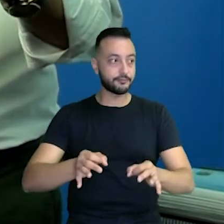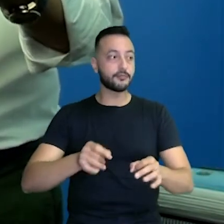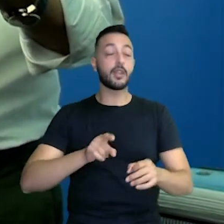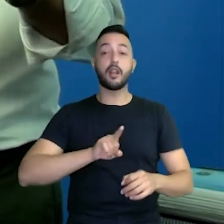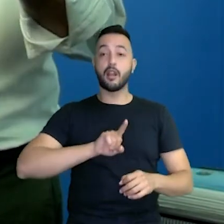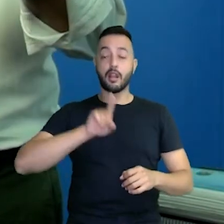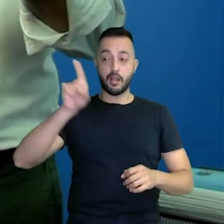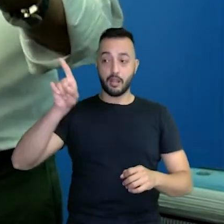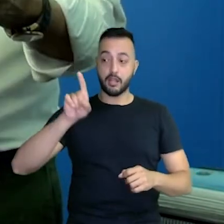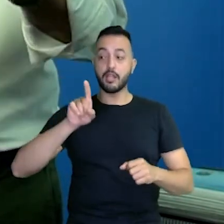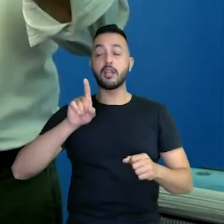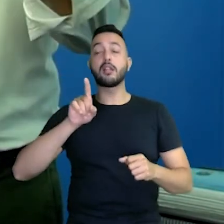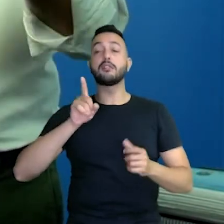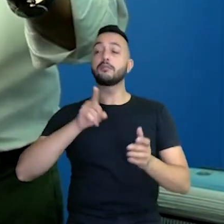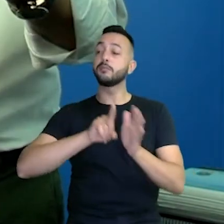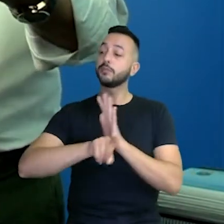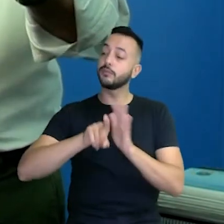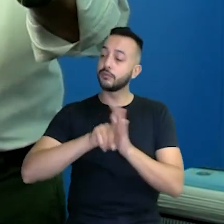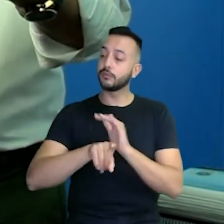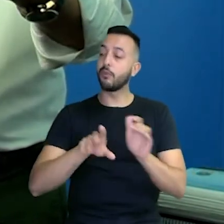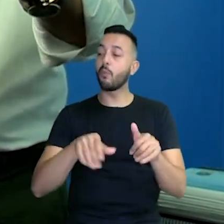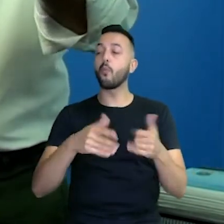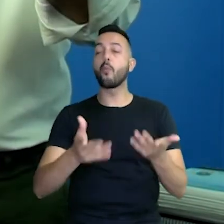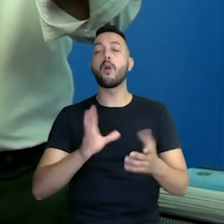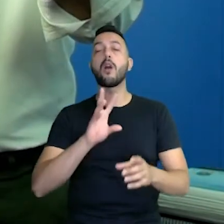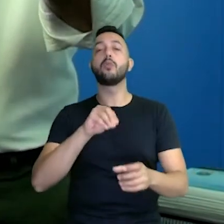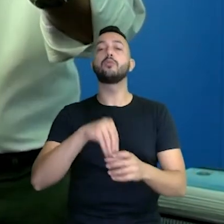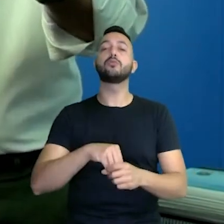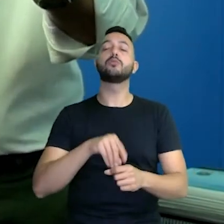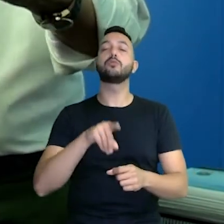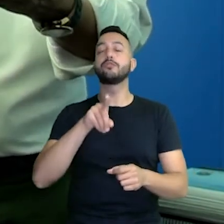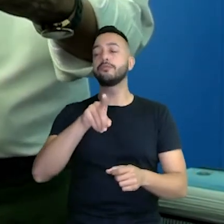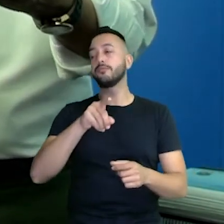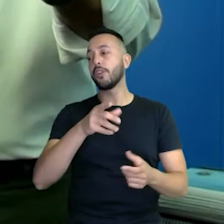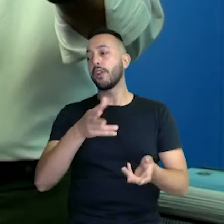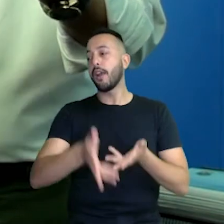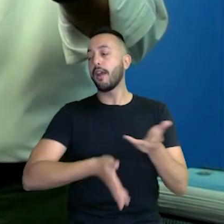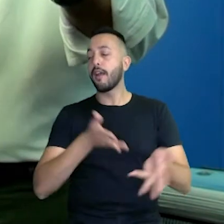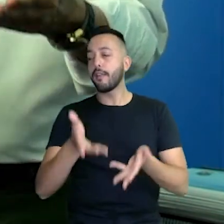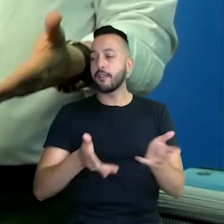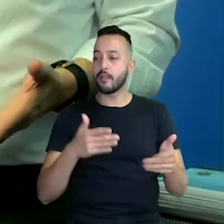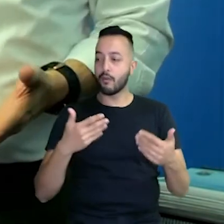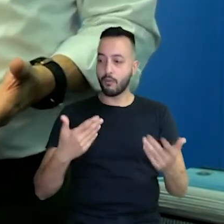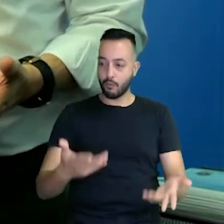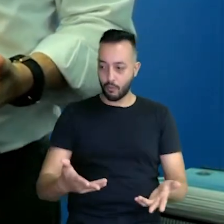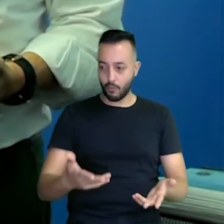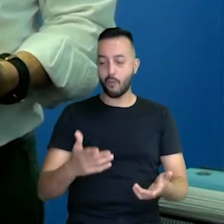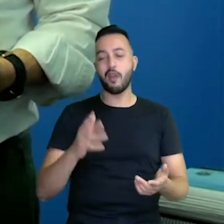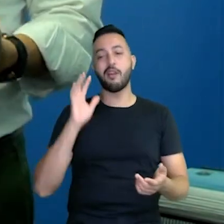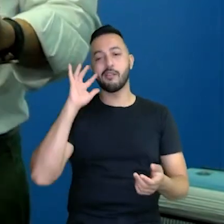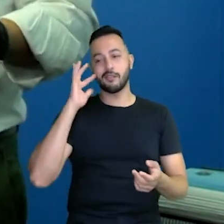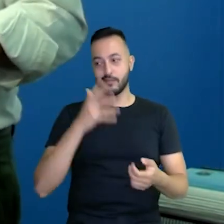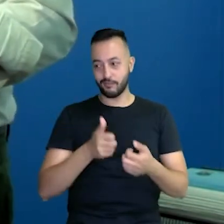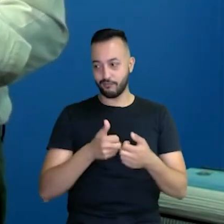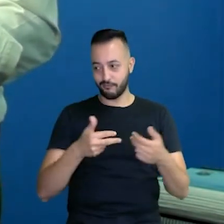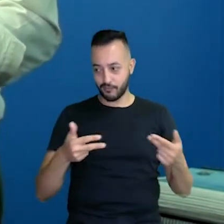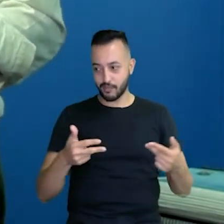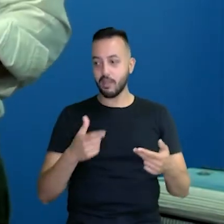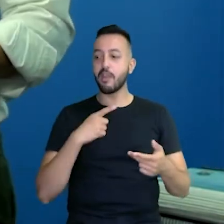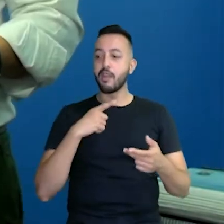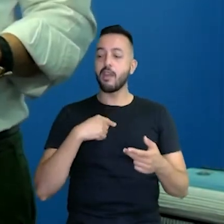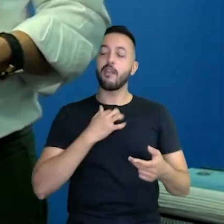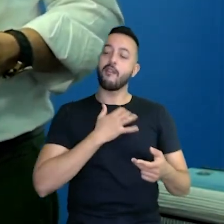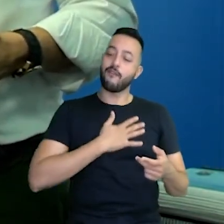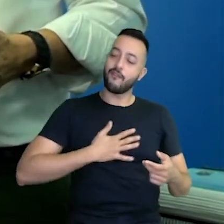e lá saber qual núcleo que você será atendido para aquele respectivo assunto, e nós teremos